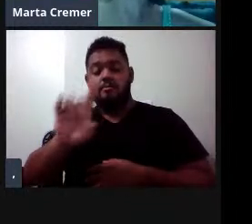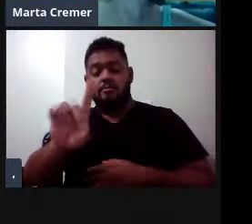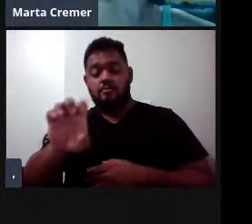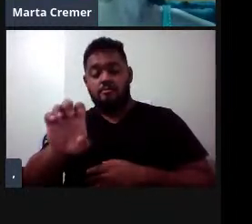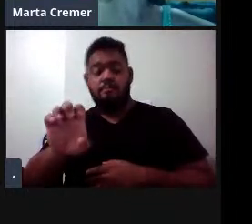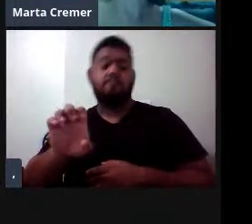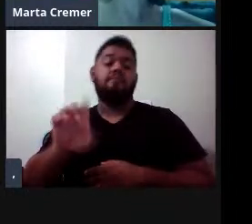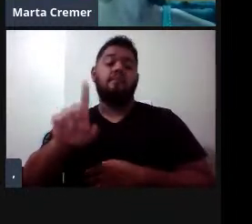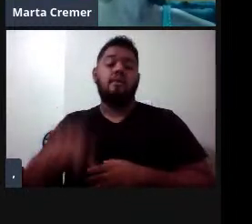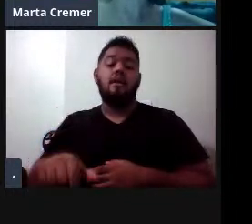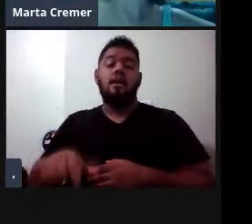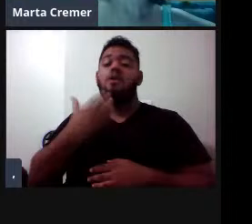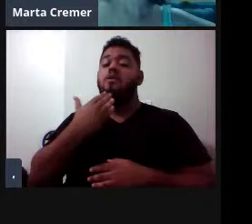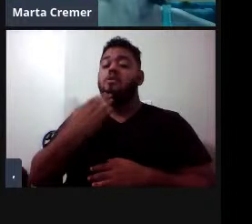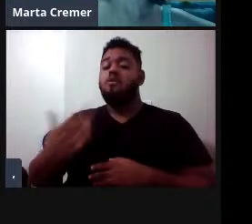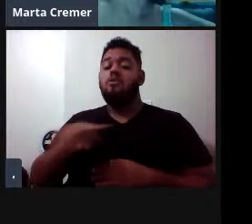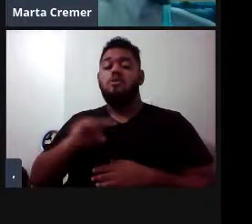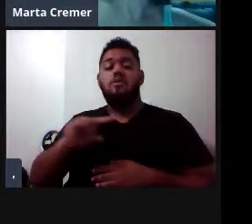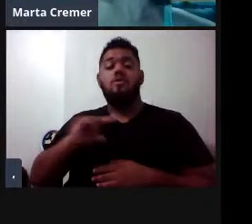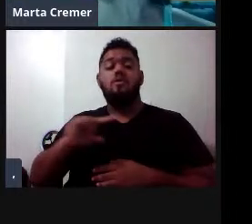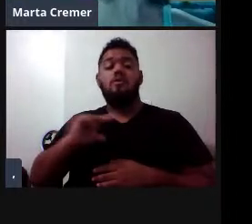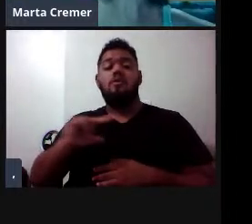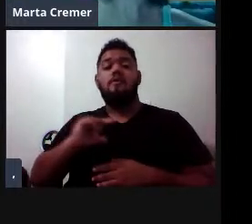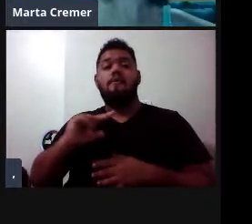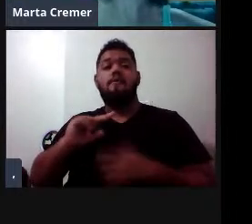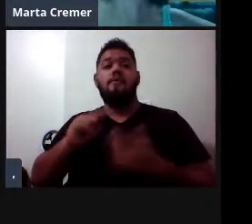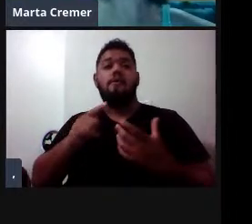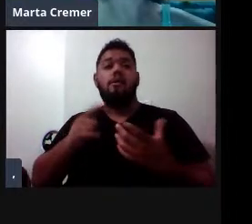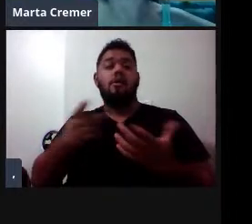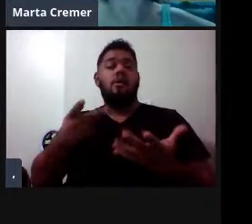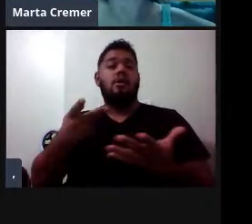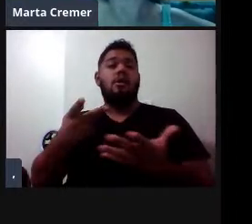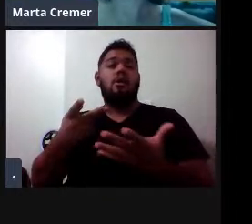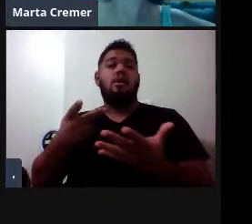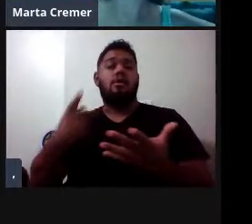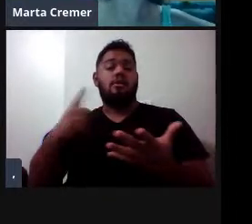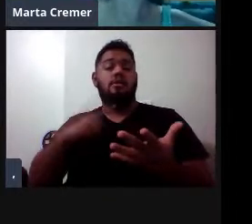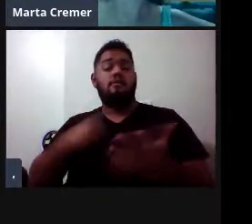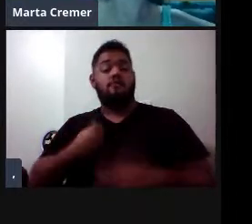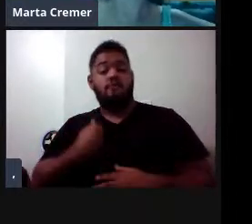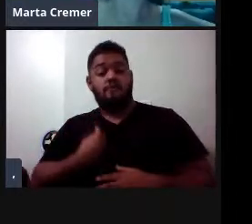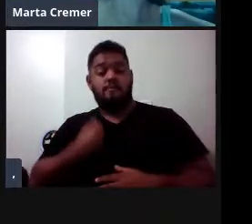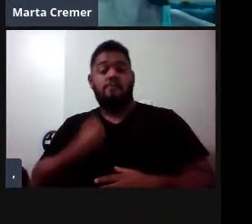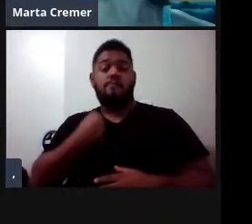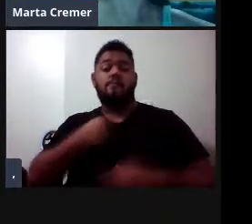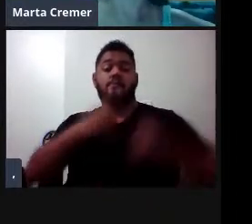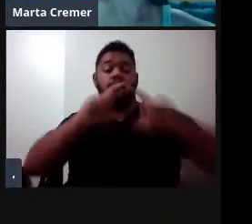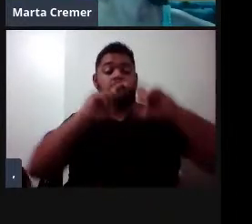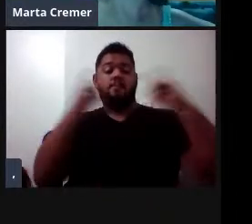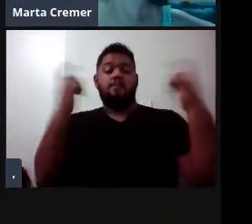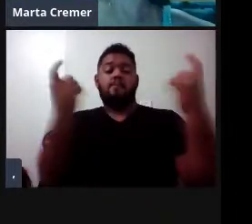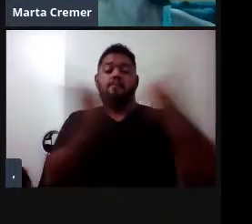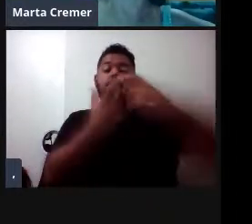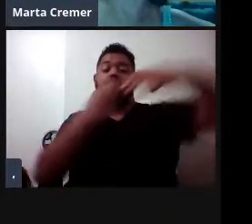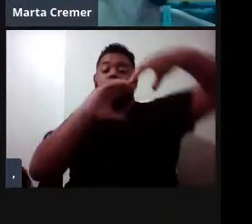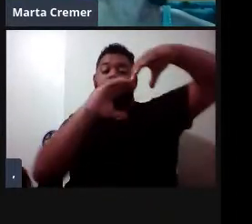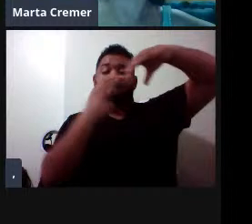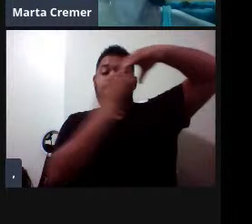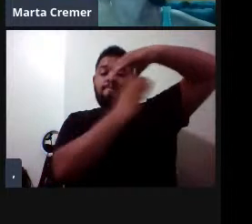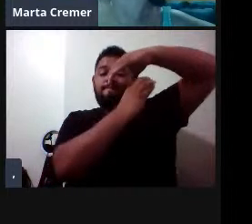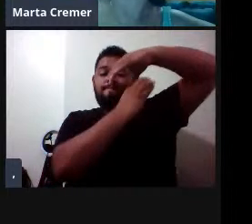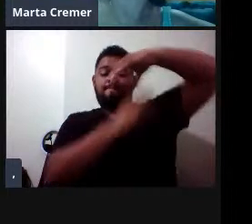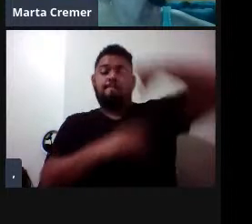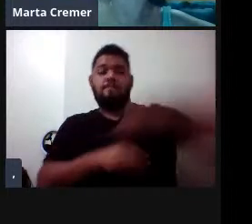espécie que tem uma distribuição praticamente pantropical, né, então é uma baleia tropical,